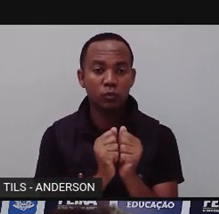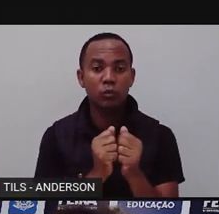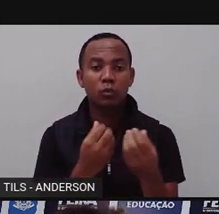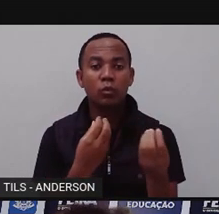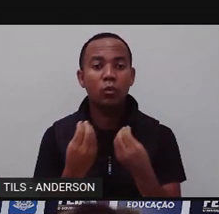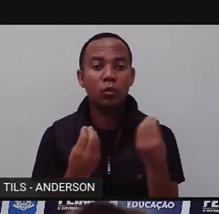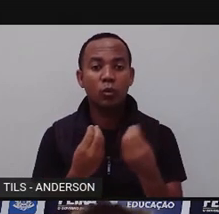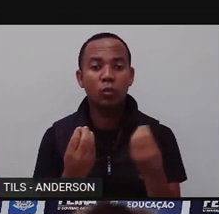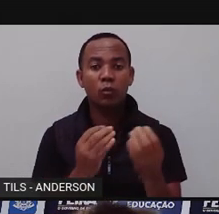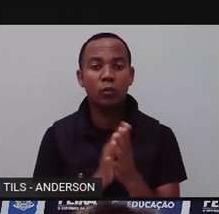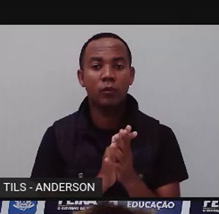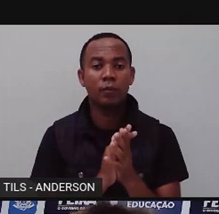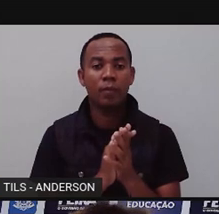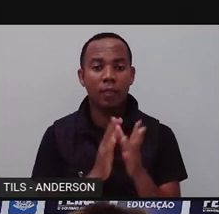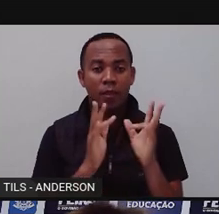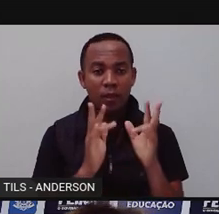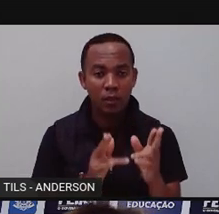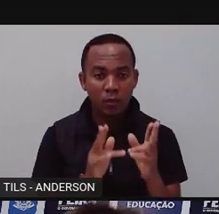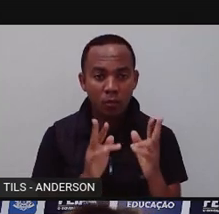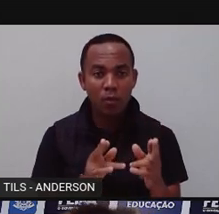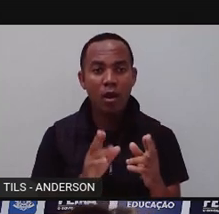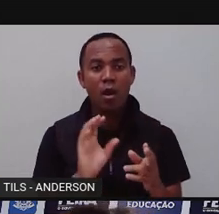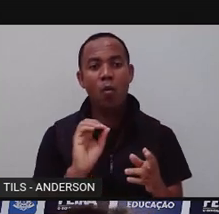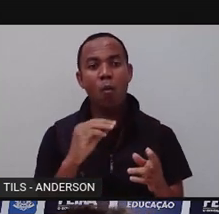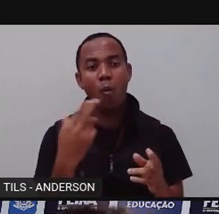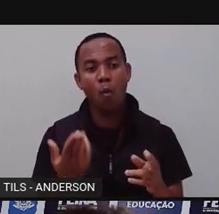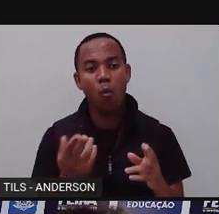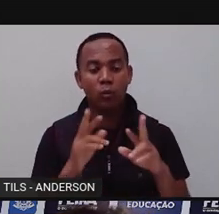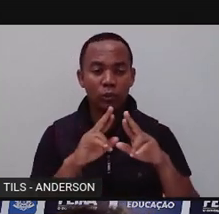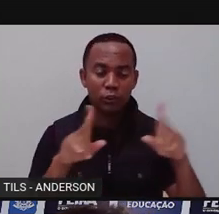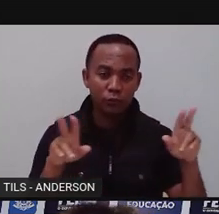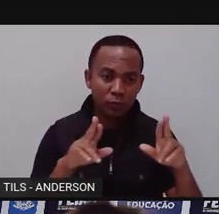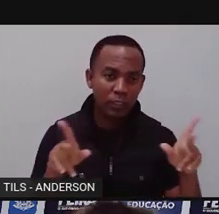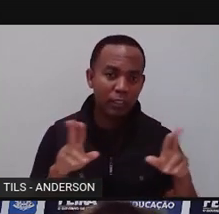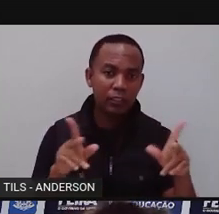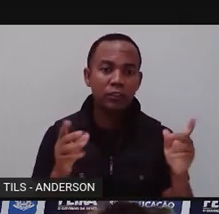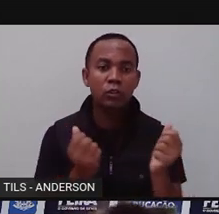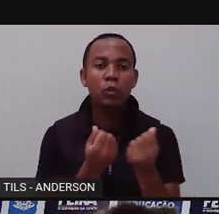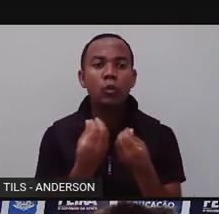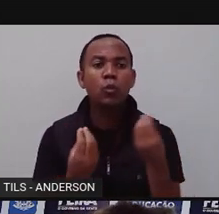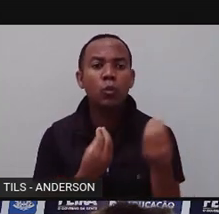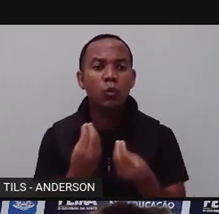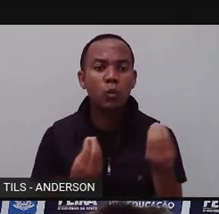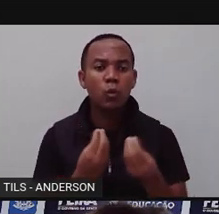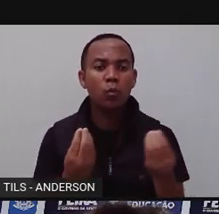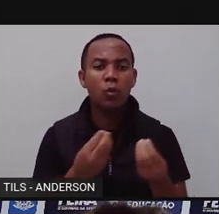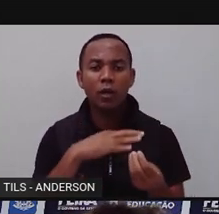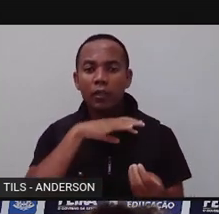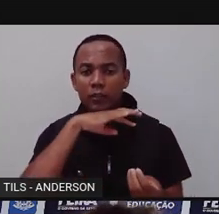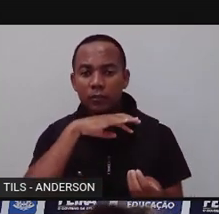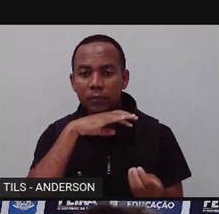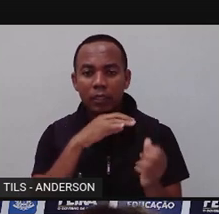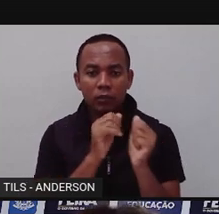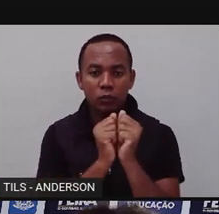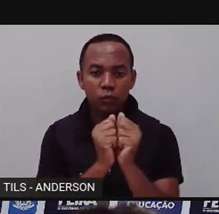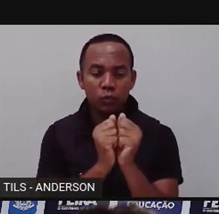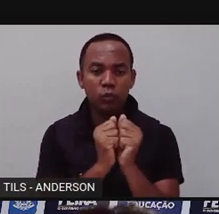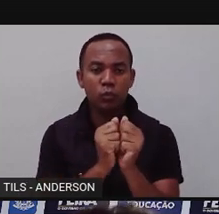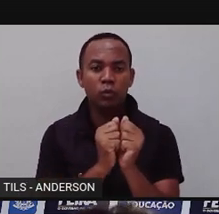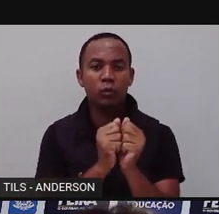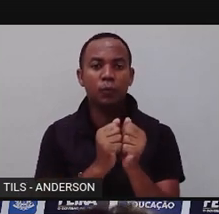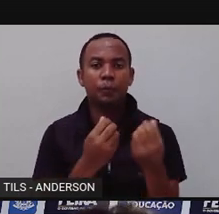outros. Tanto da mesma espécie, quanto o quê? De espécies distintas, ou seja, de espécies diferentes. Essas